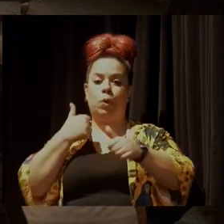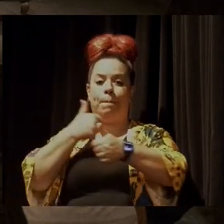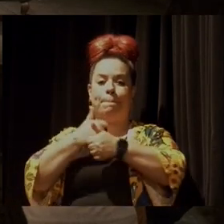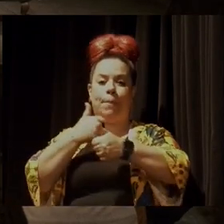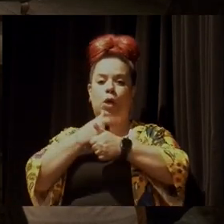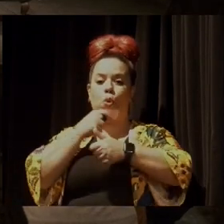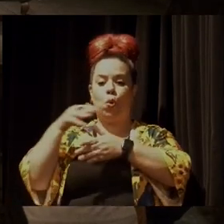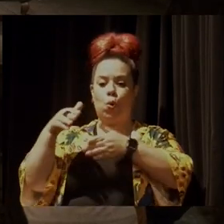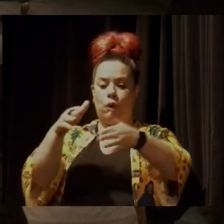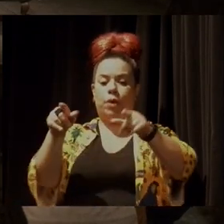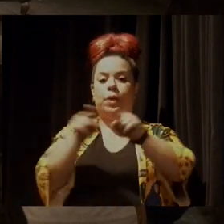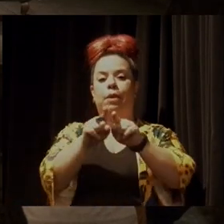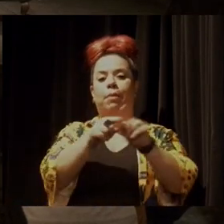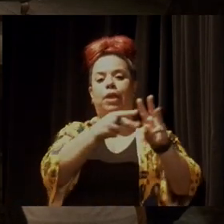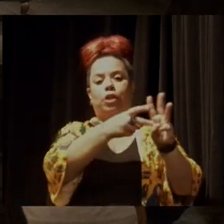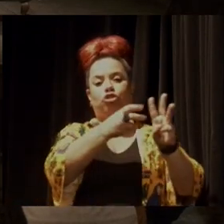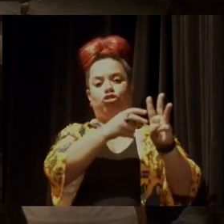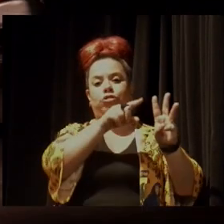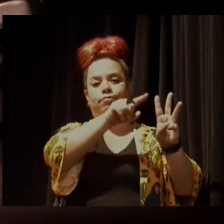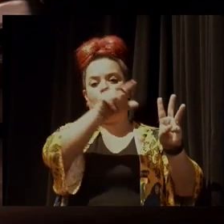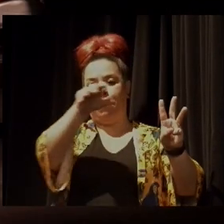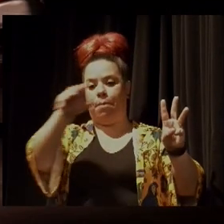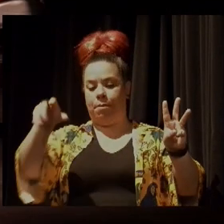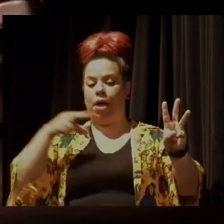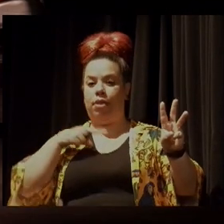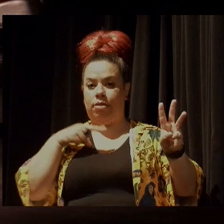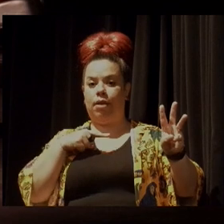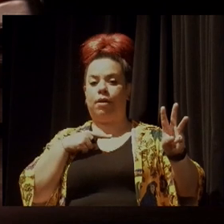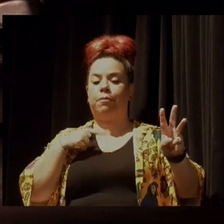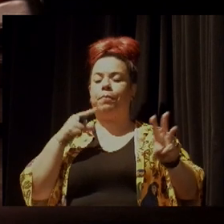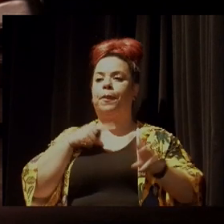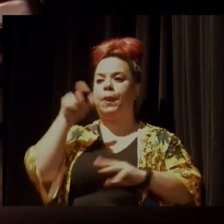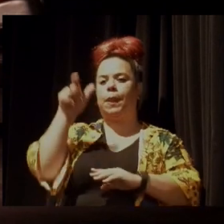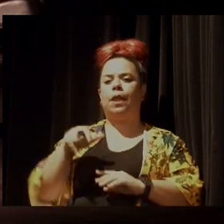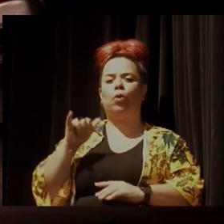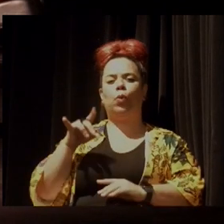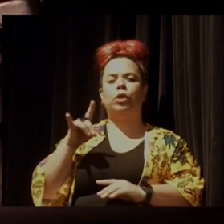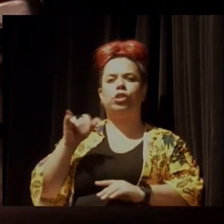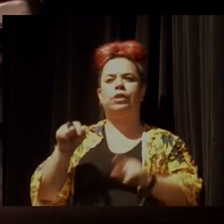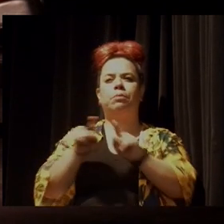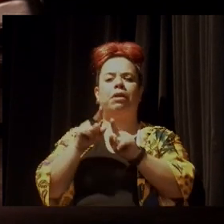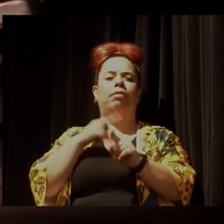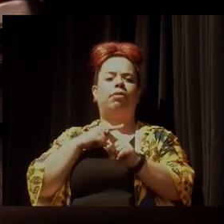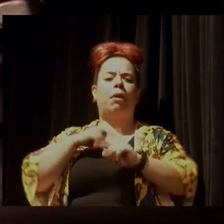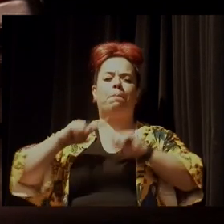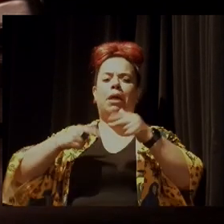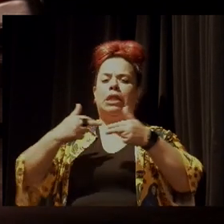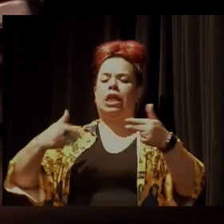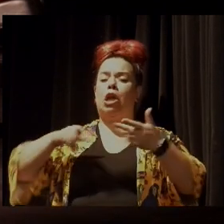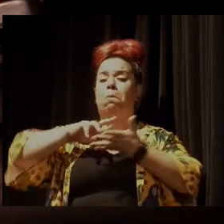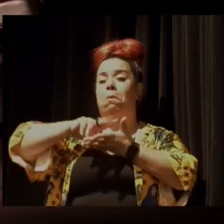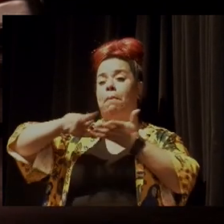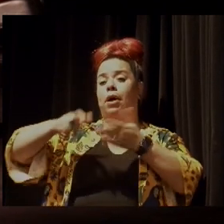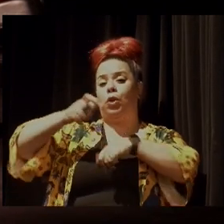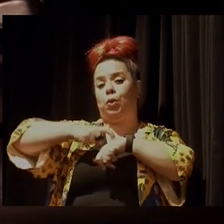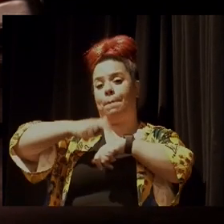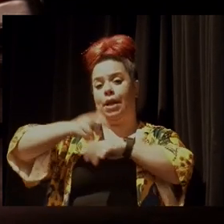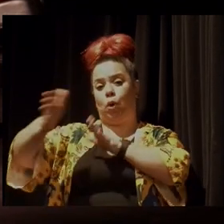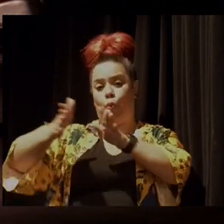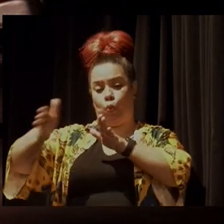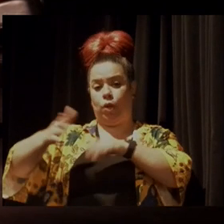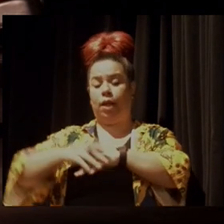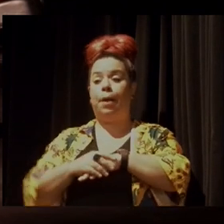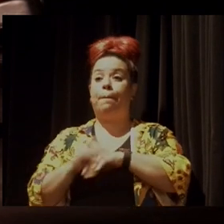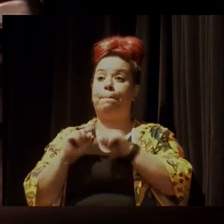acervo de material dessa época, sim, é incrível. E isso foi muito necessário